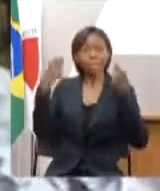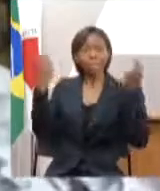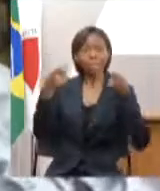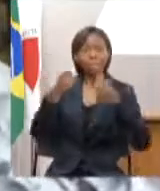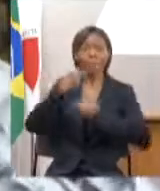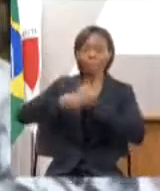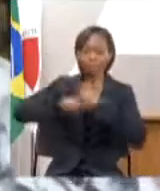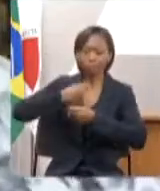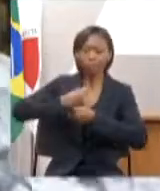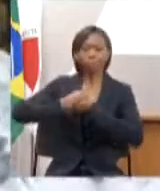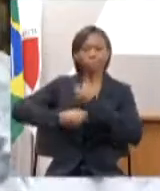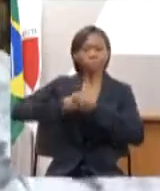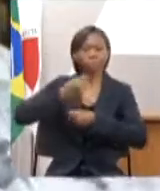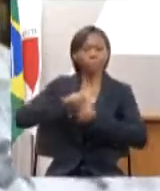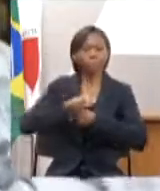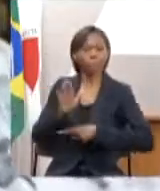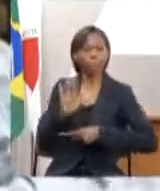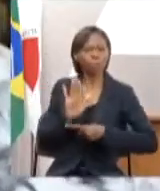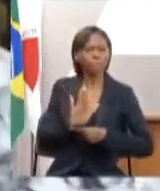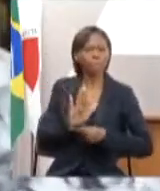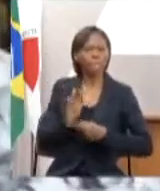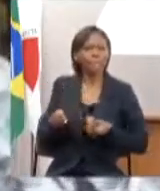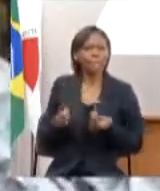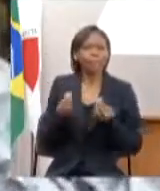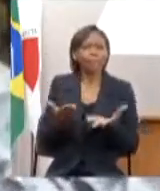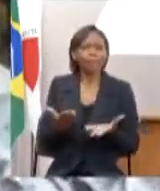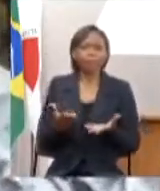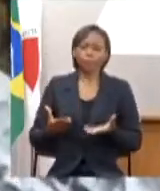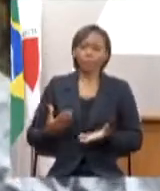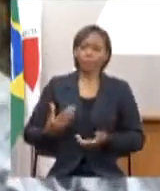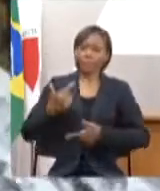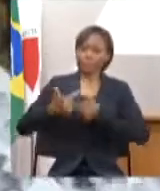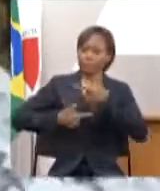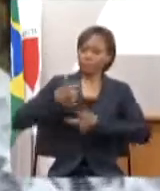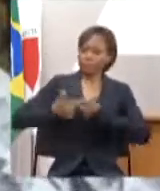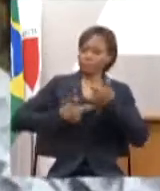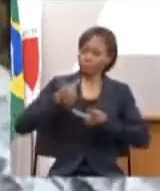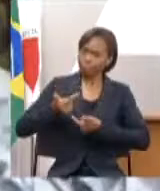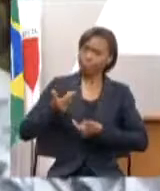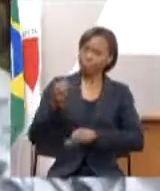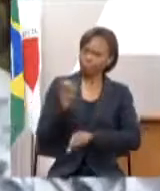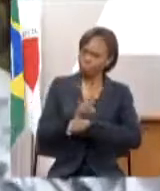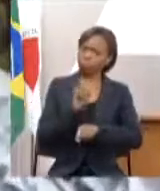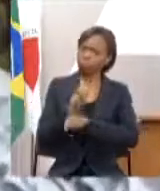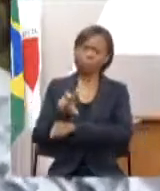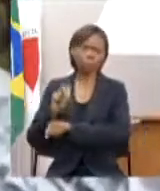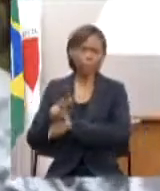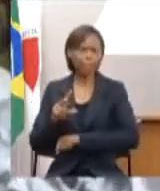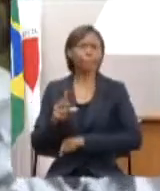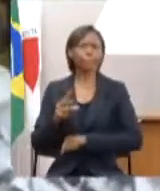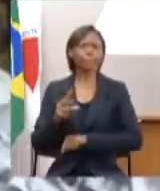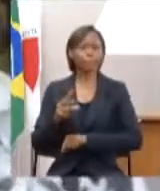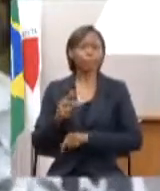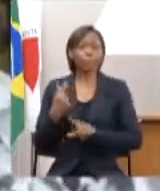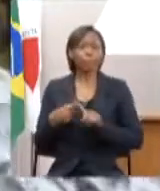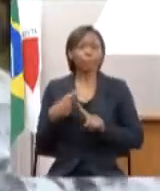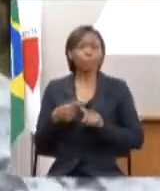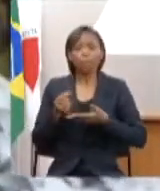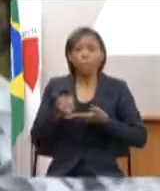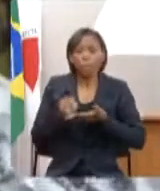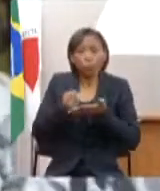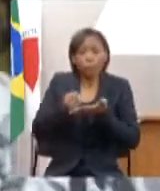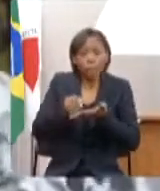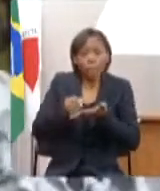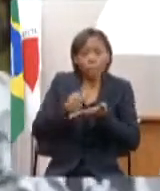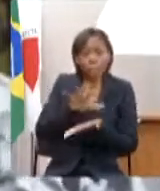empregos e potencializando trabalhos direto e indiretos para socorrer inclusive os artistas locais e outros